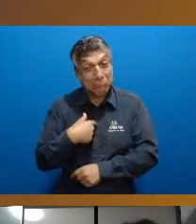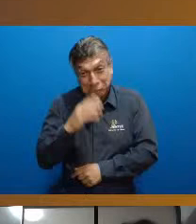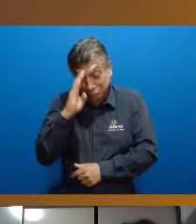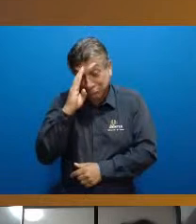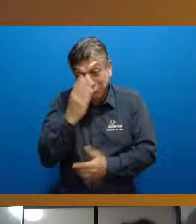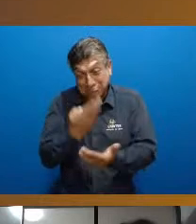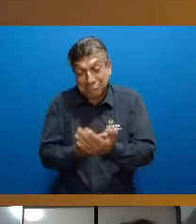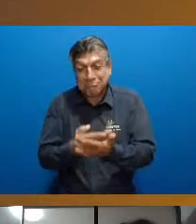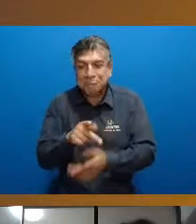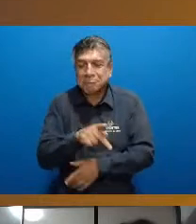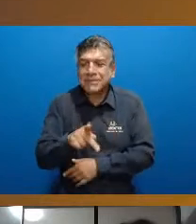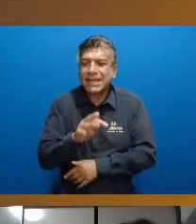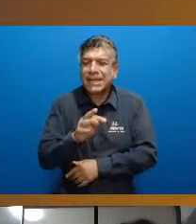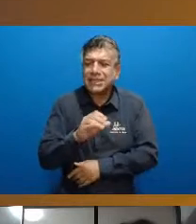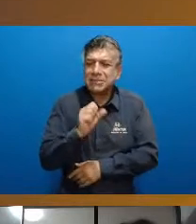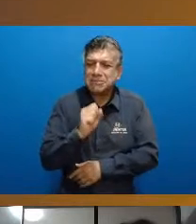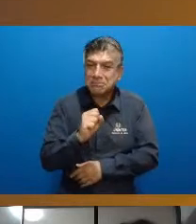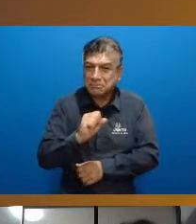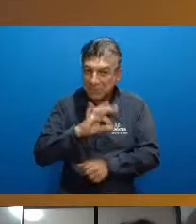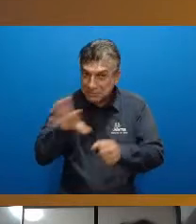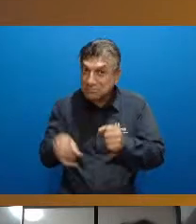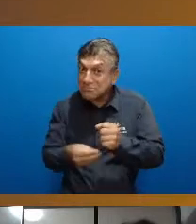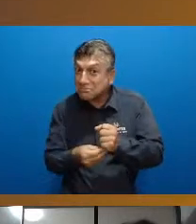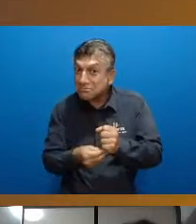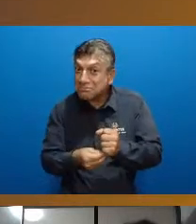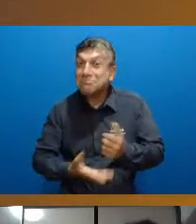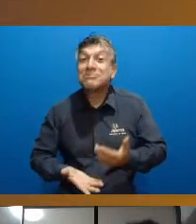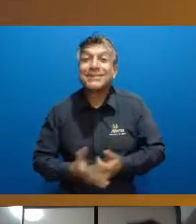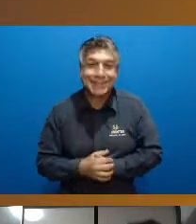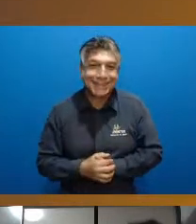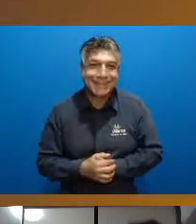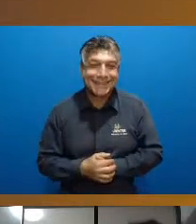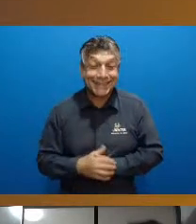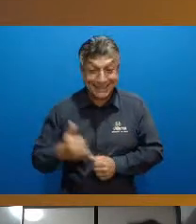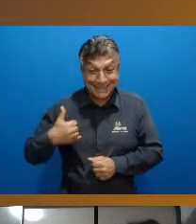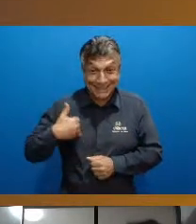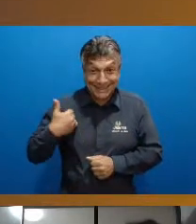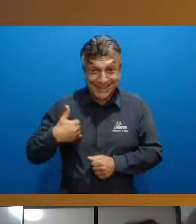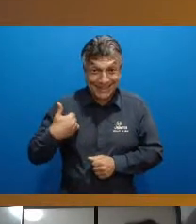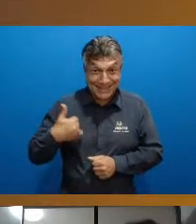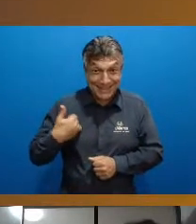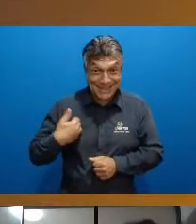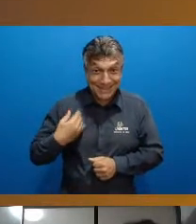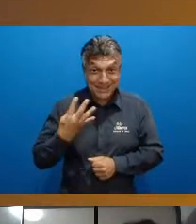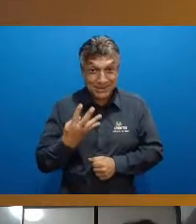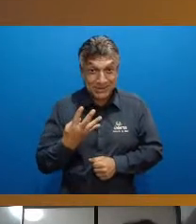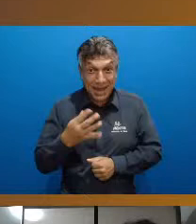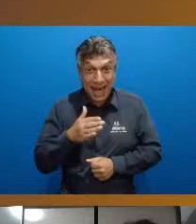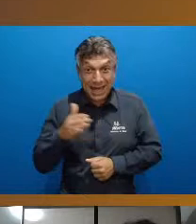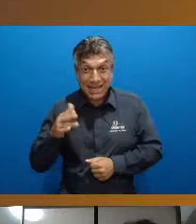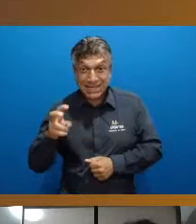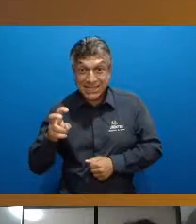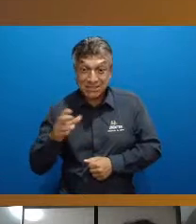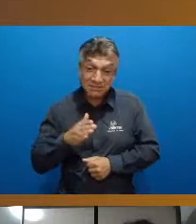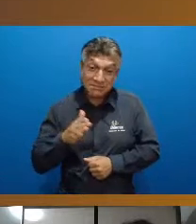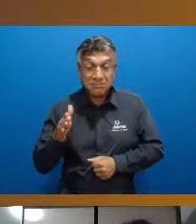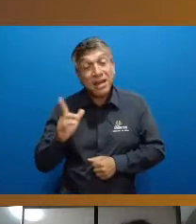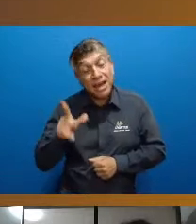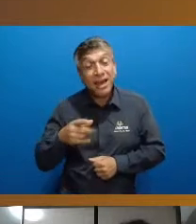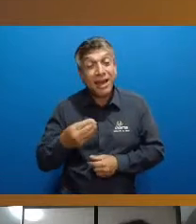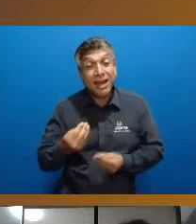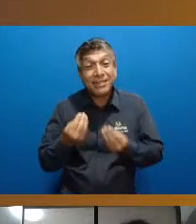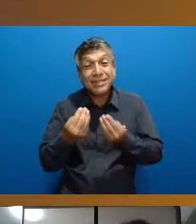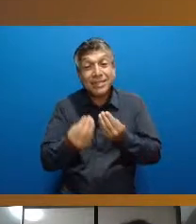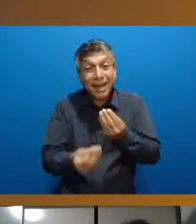professora Tati pode complementar complementar também nessa faixa etária nós vamos trabalhar sempre essas vivências